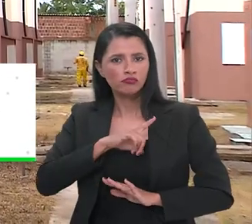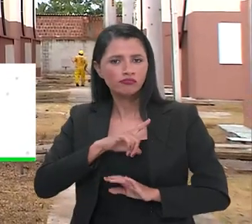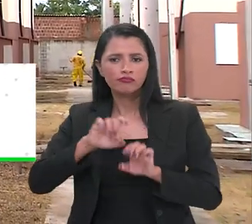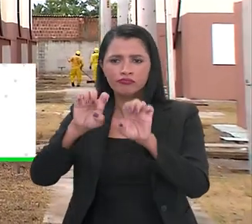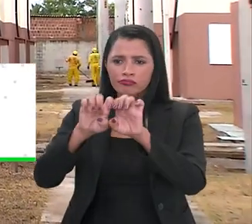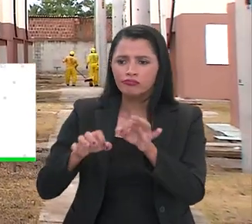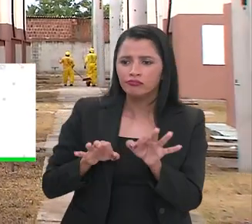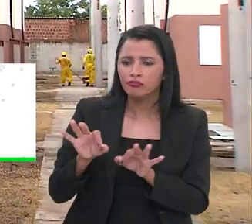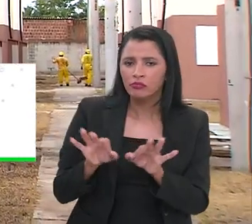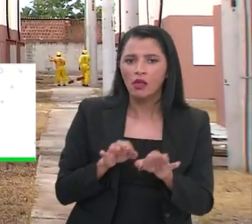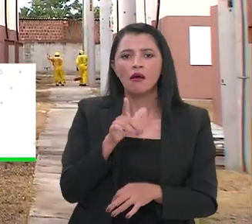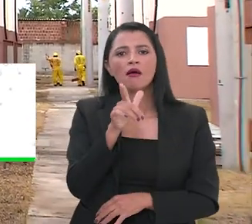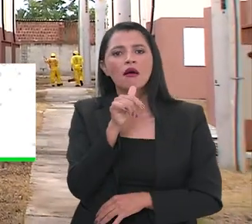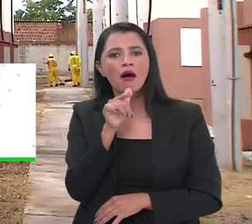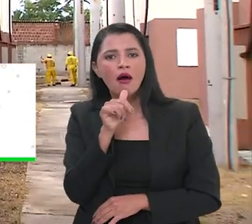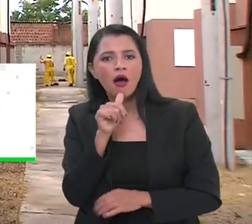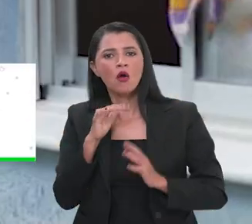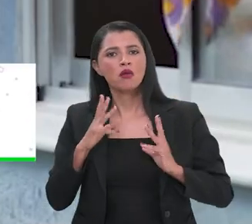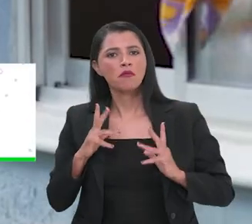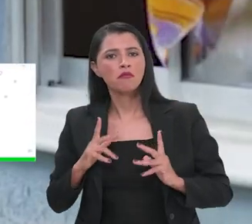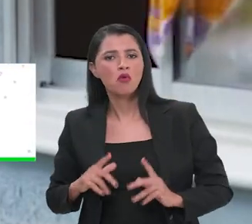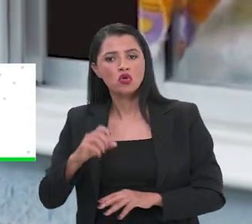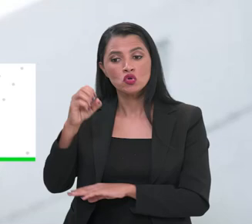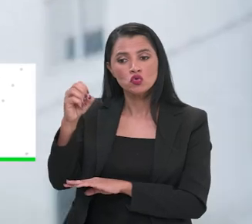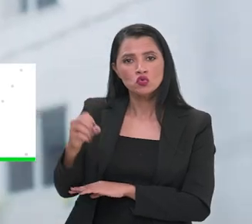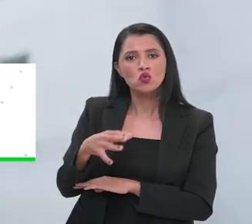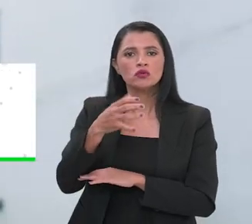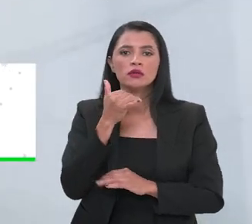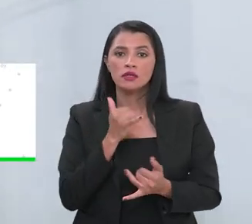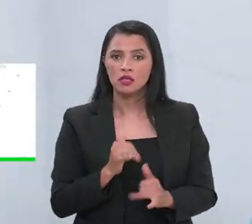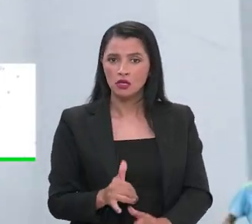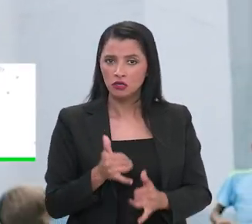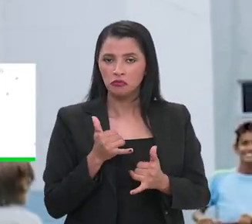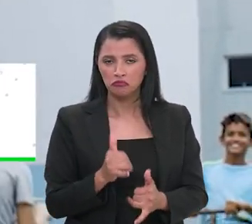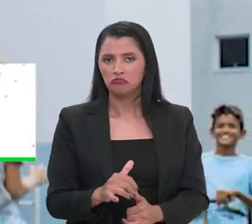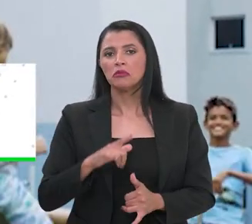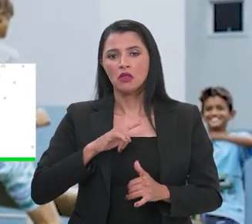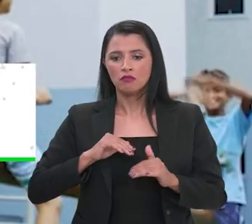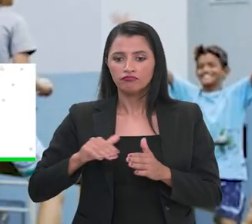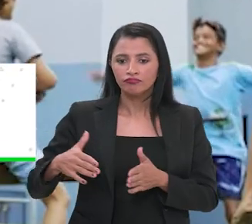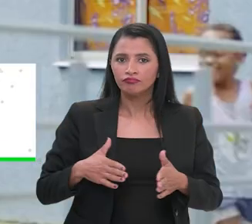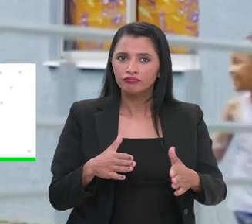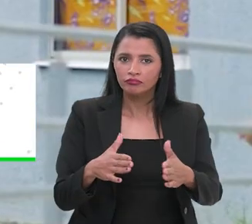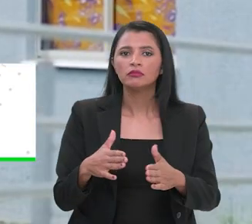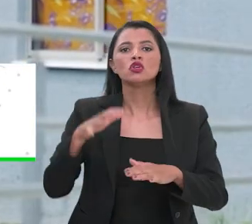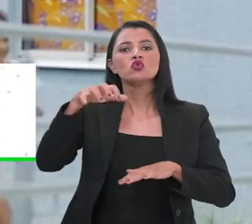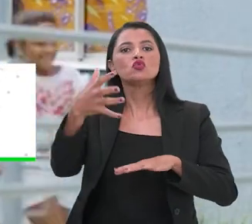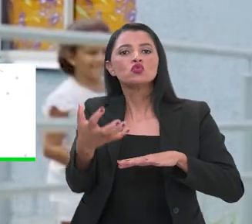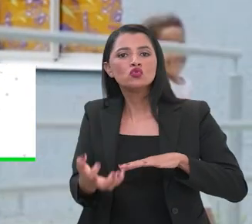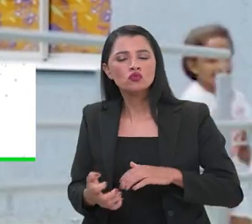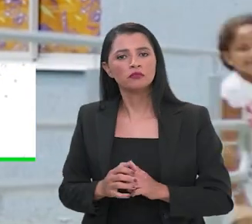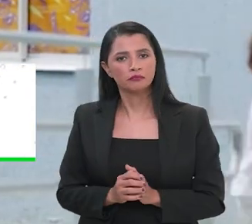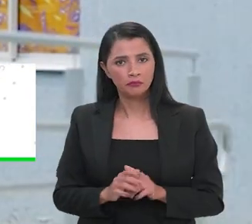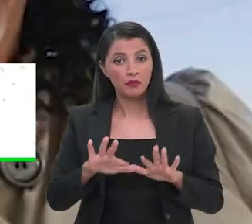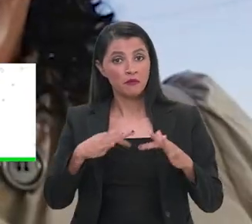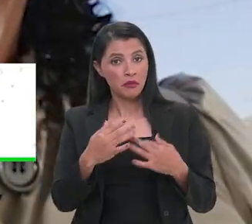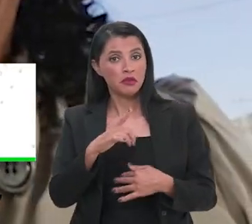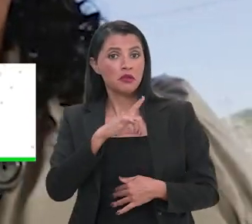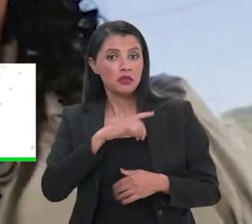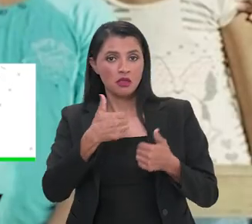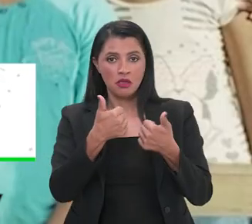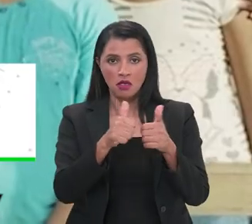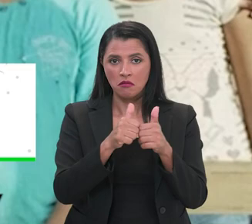empreendimento possui infraestrutura de água, esgoto, iluminação pública, energia elétrica, pavimentação e drenagem.